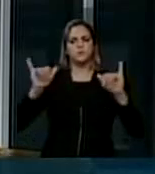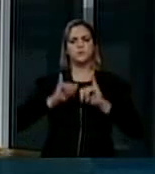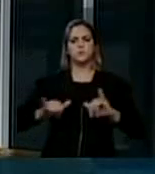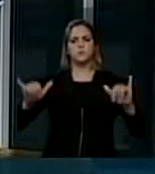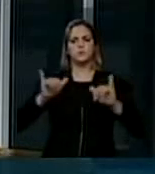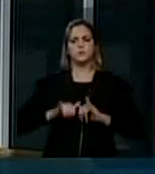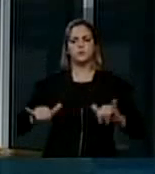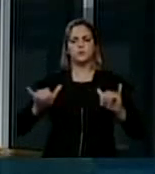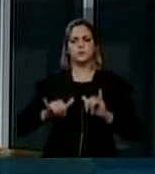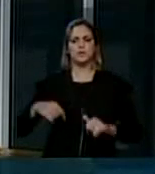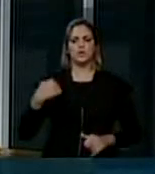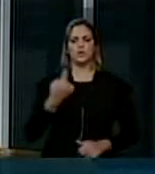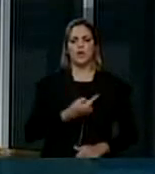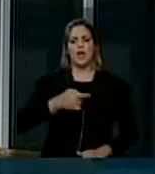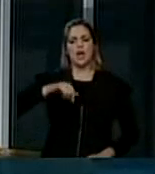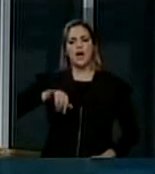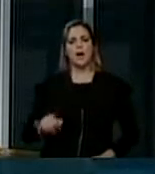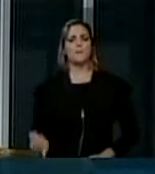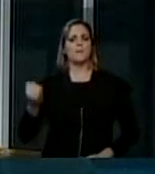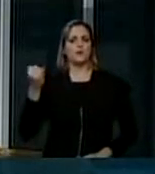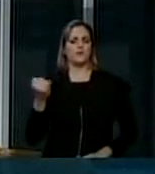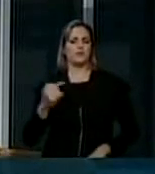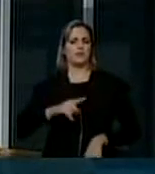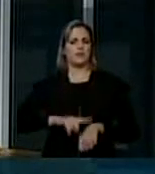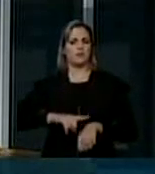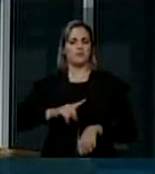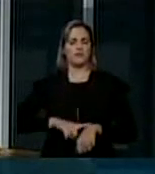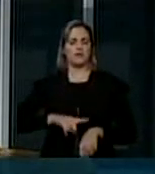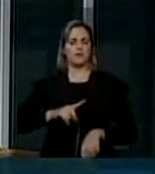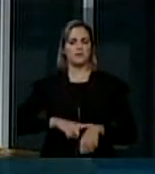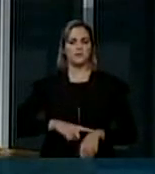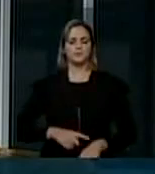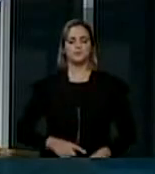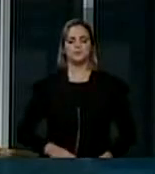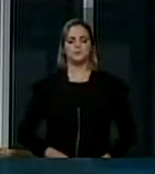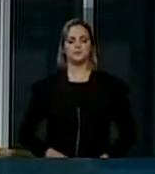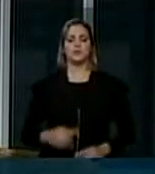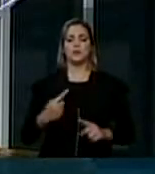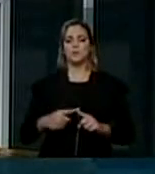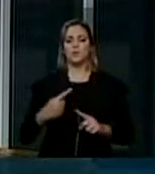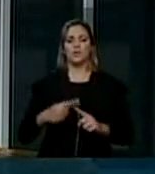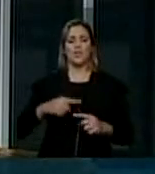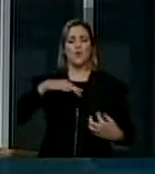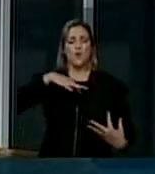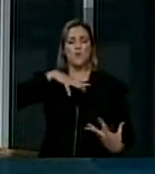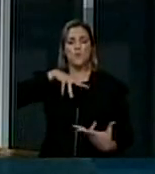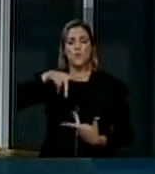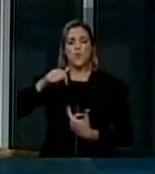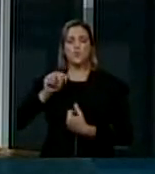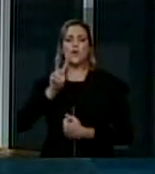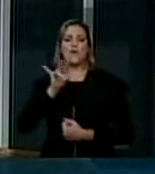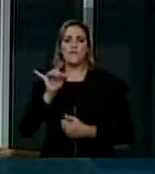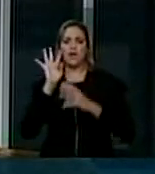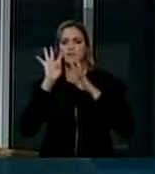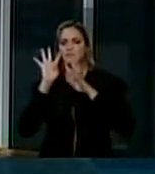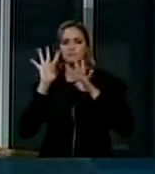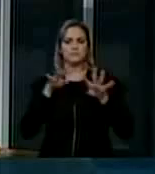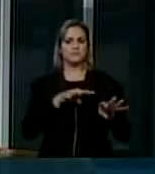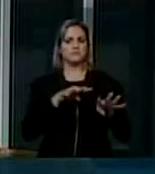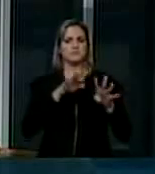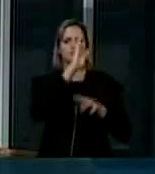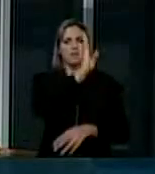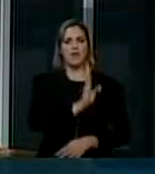para que nós possamos aproveitar da melhor maneira possível, já que o mundo inteiro estará voltado para o Brasil nesta semana,